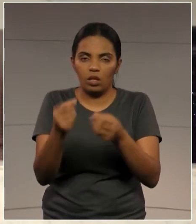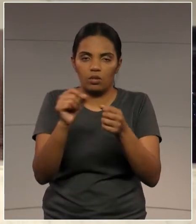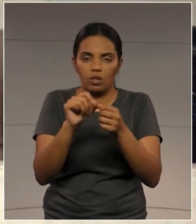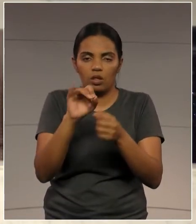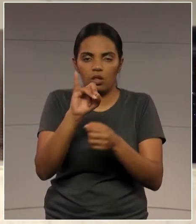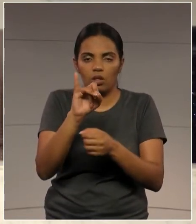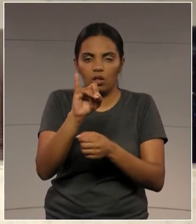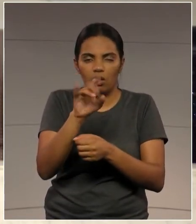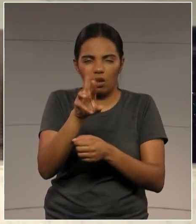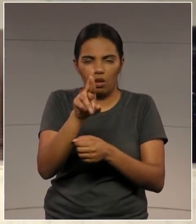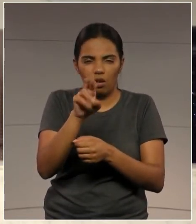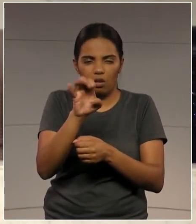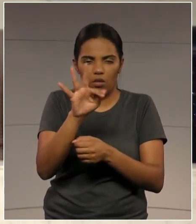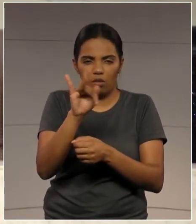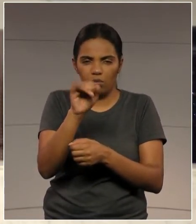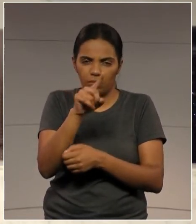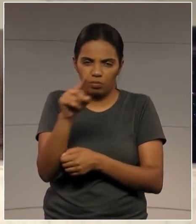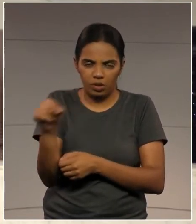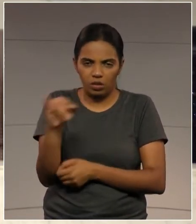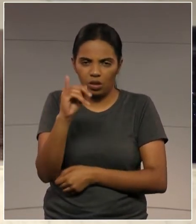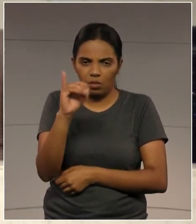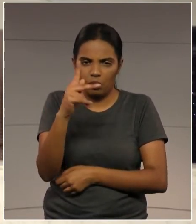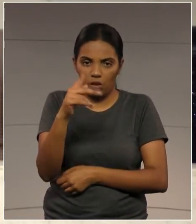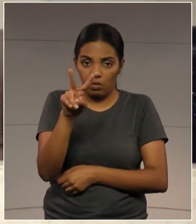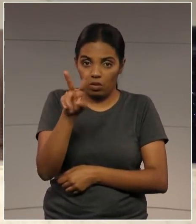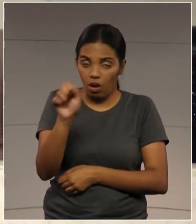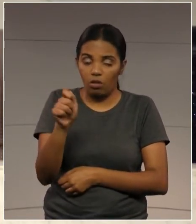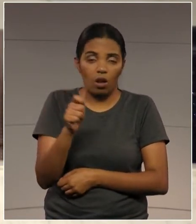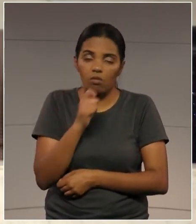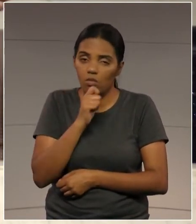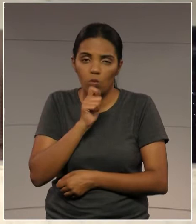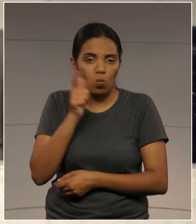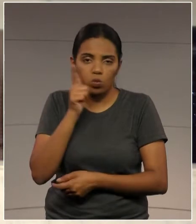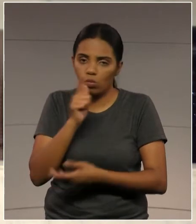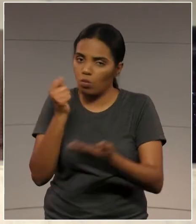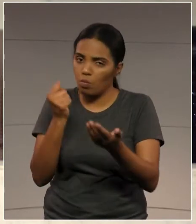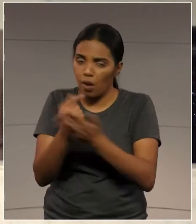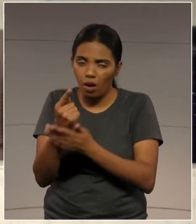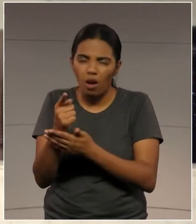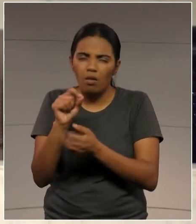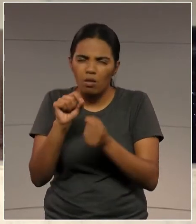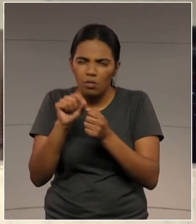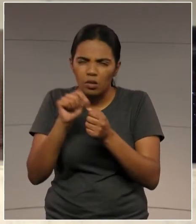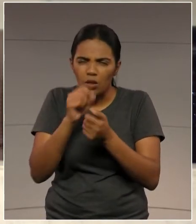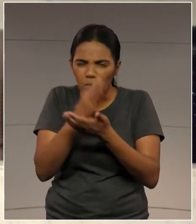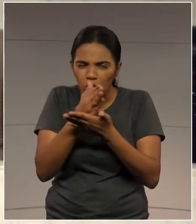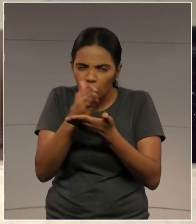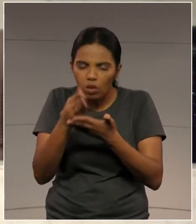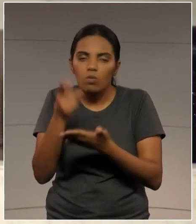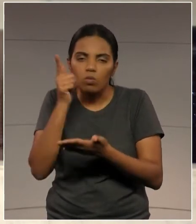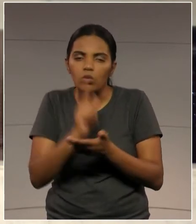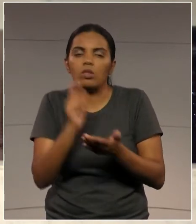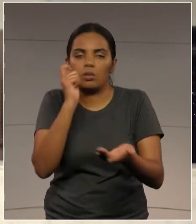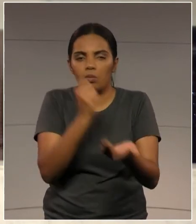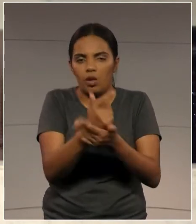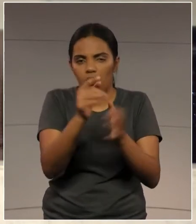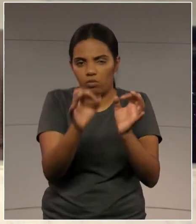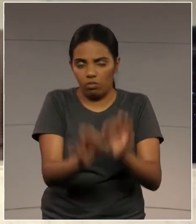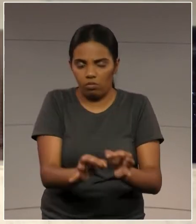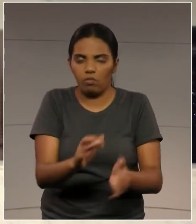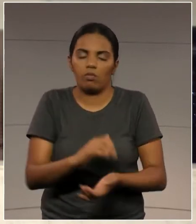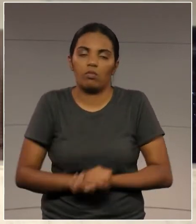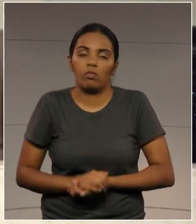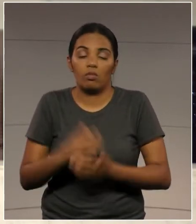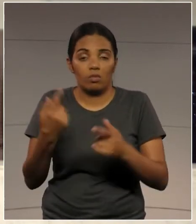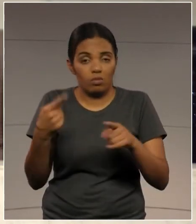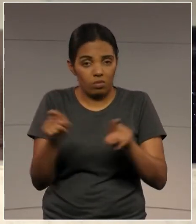do IPVA para que pessoas que estejam com o seu carro sem pagar e tal possam, de alguma forma, serem atendidas. Até porque nós vamos